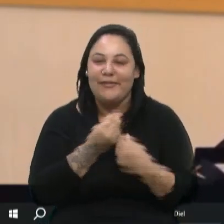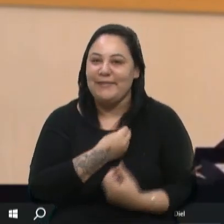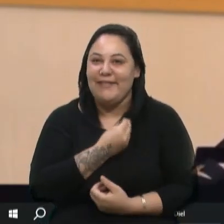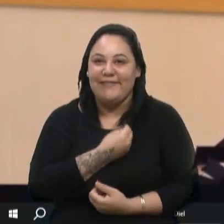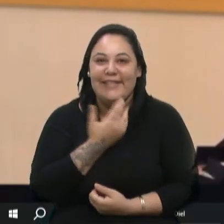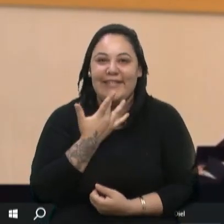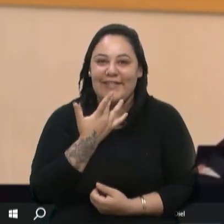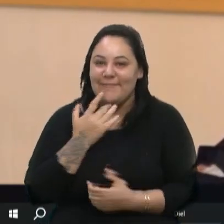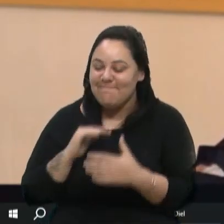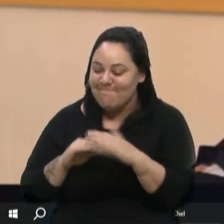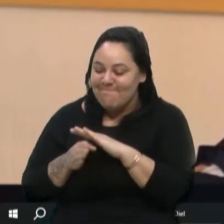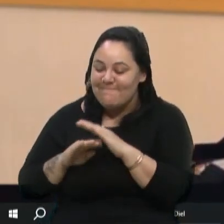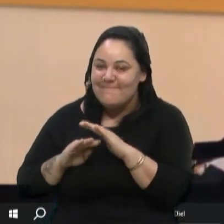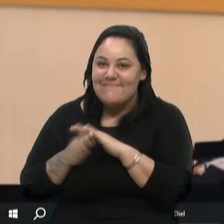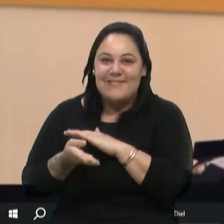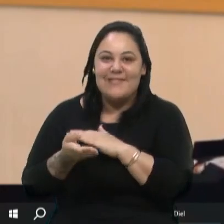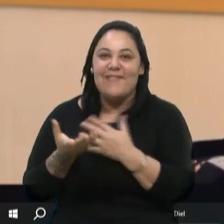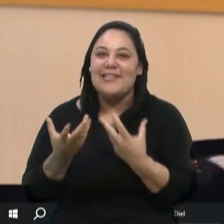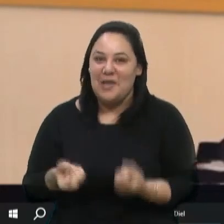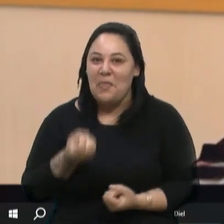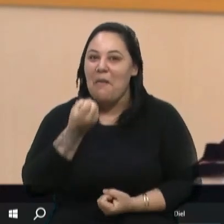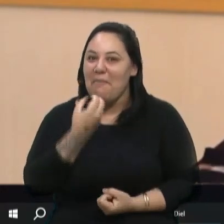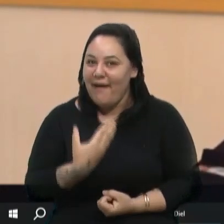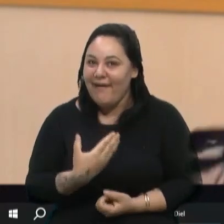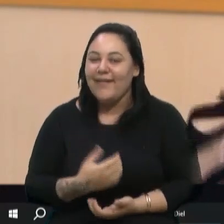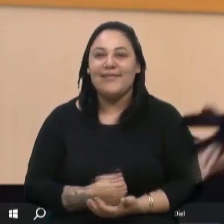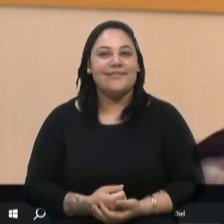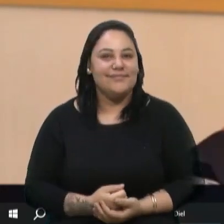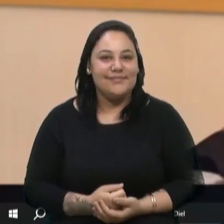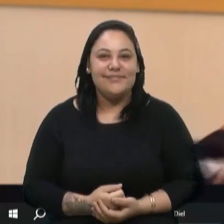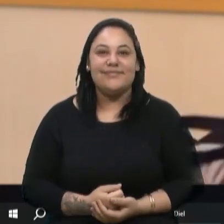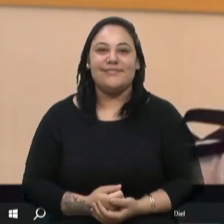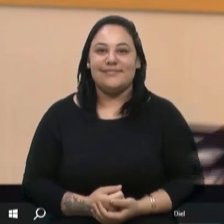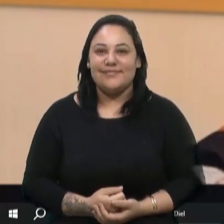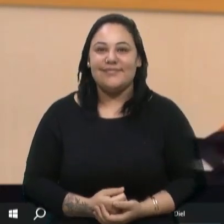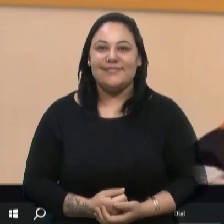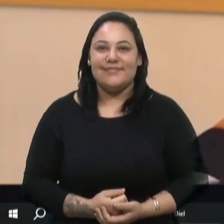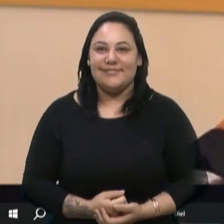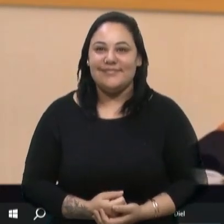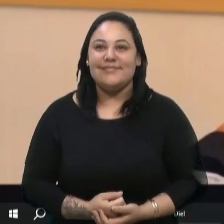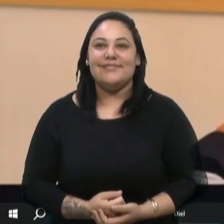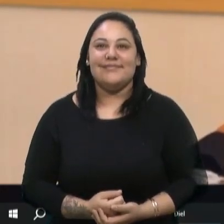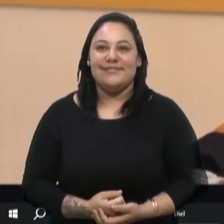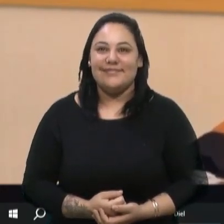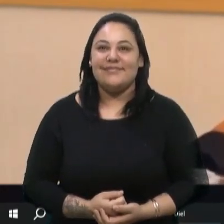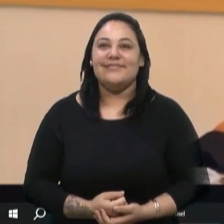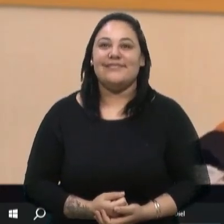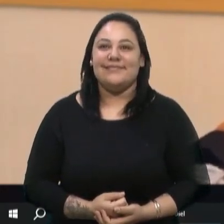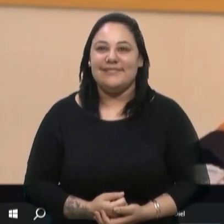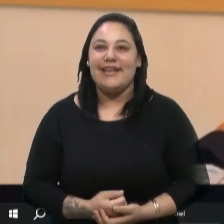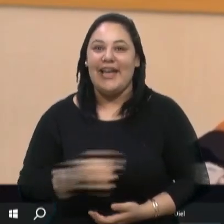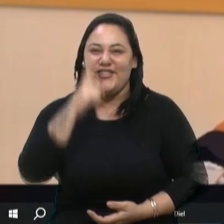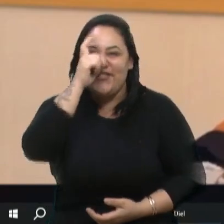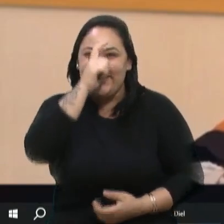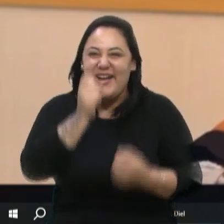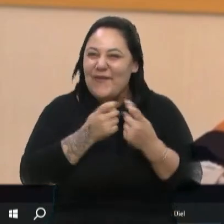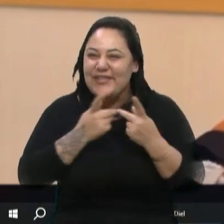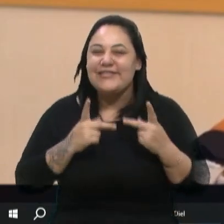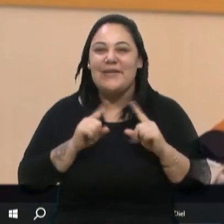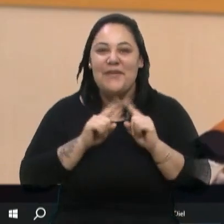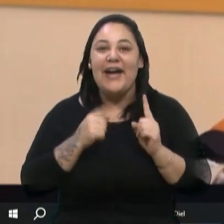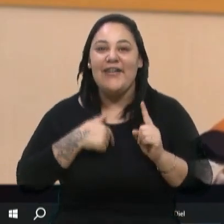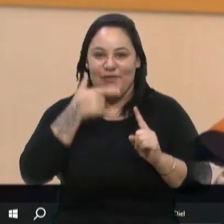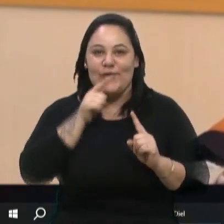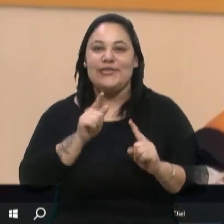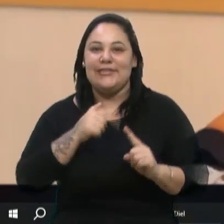vai se adaptando aqui e vai se facilitar muito. Na mesma parte de alimentar, pegar o carro, a faca ali vai me ajudar bastante. Eu